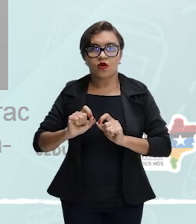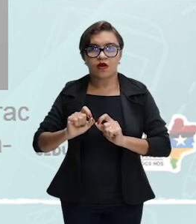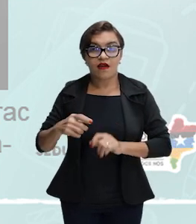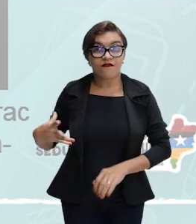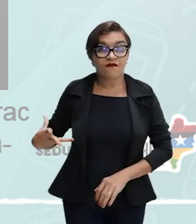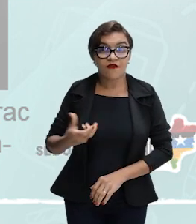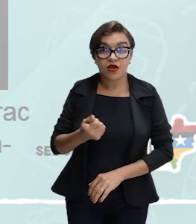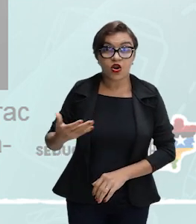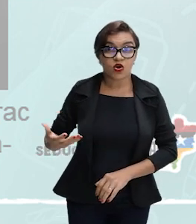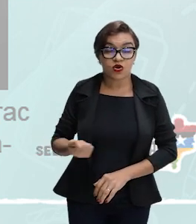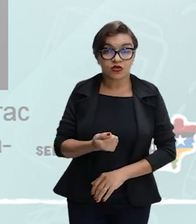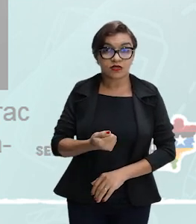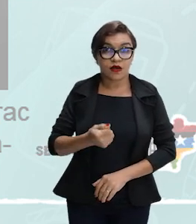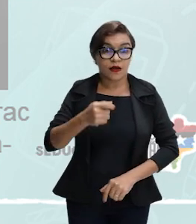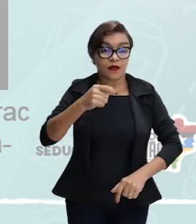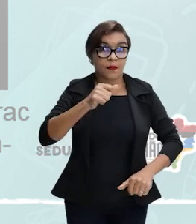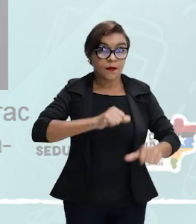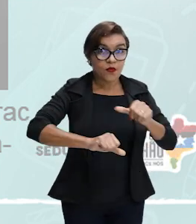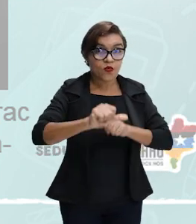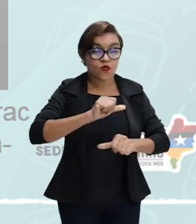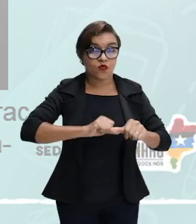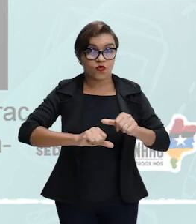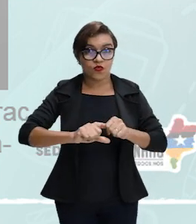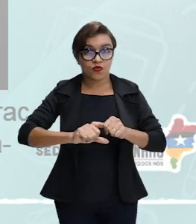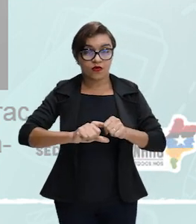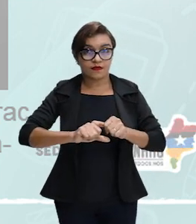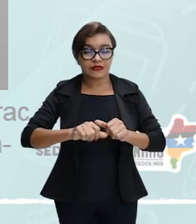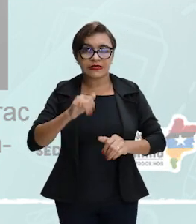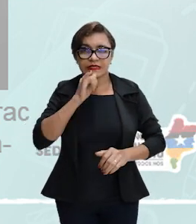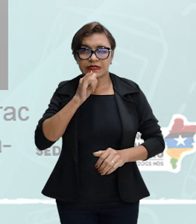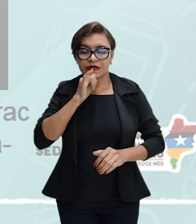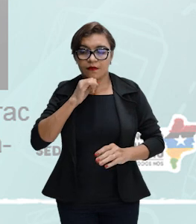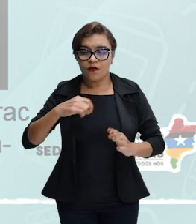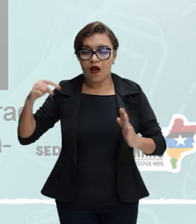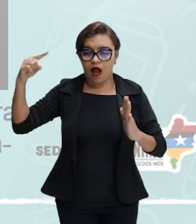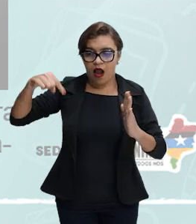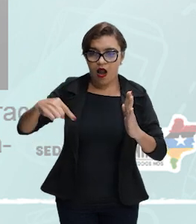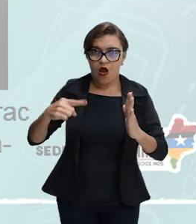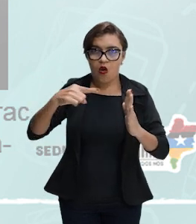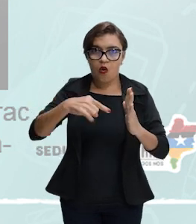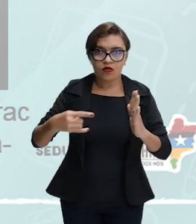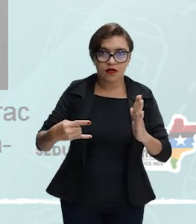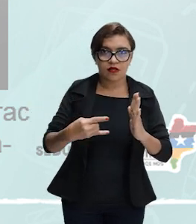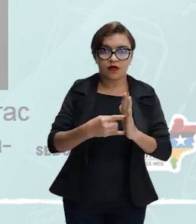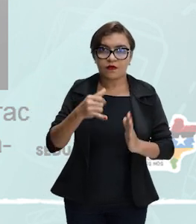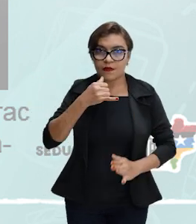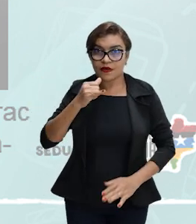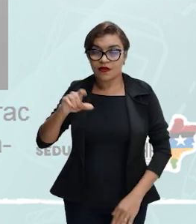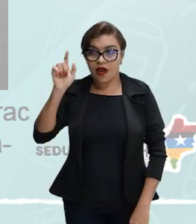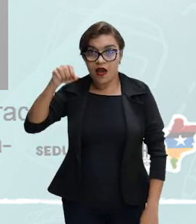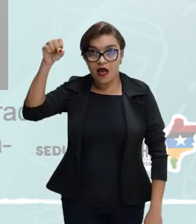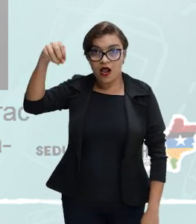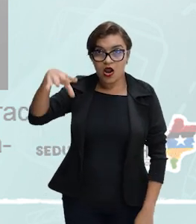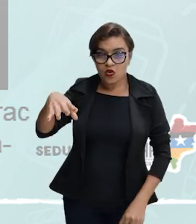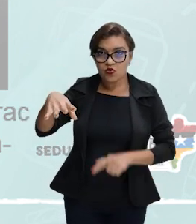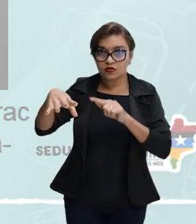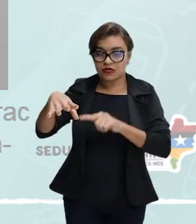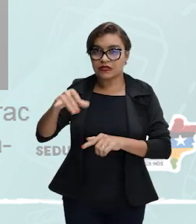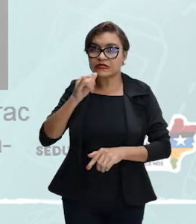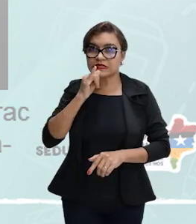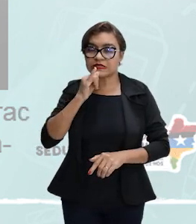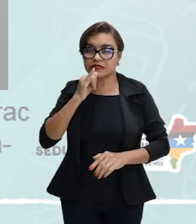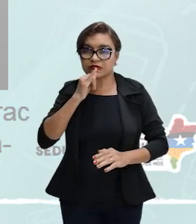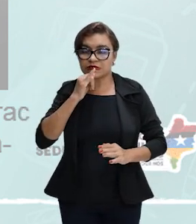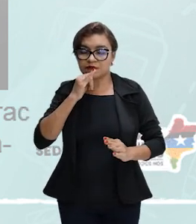velocidade da propagação da onda eletromagnética, que é a luz, quando essa atravessa os meios ópticos diferentes.